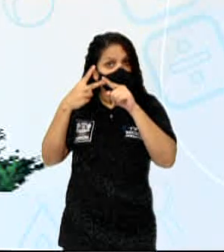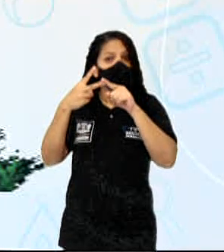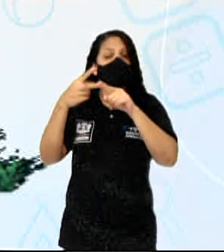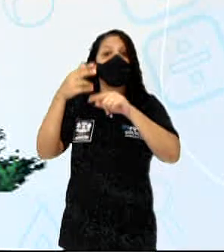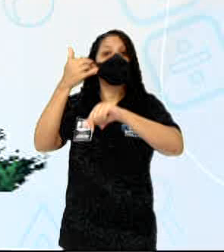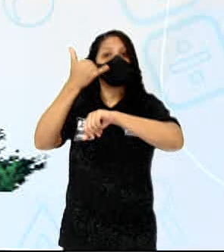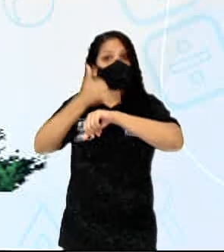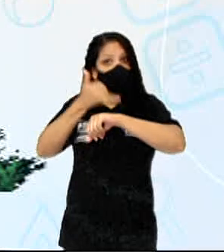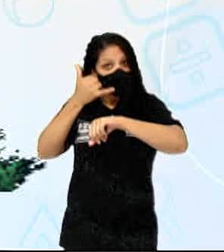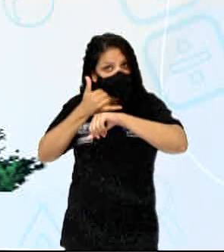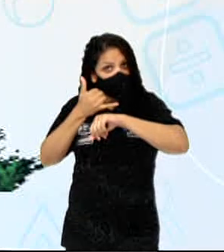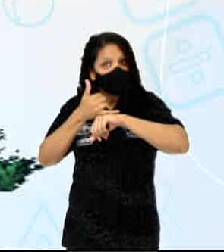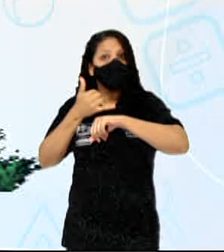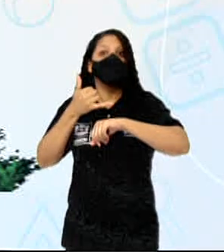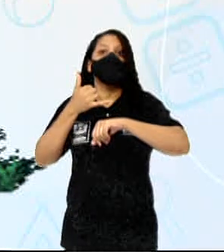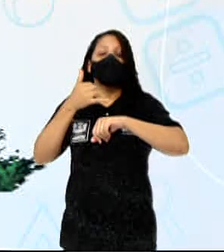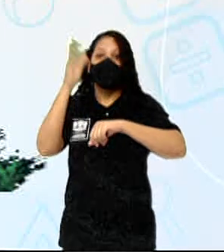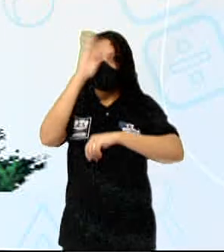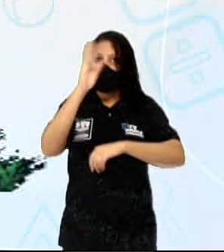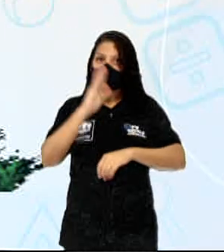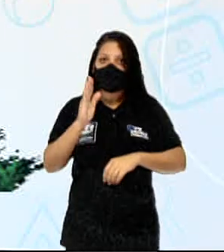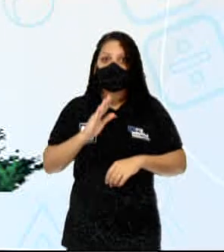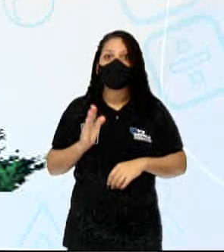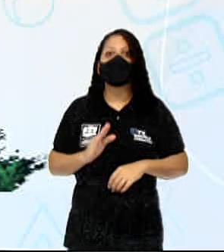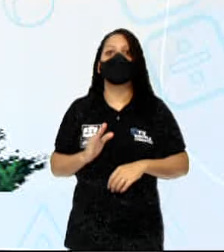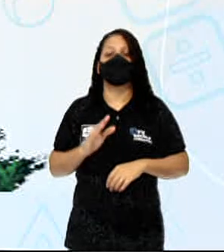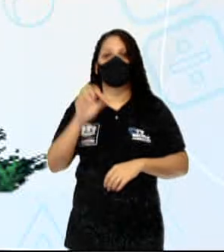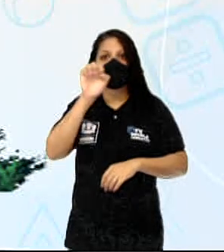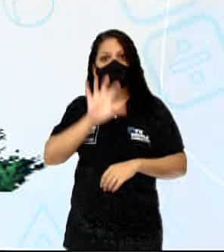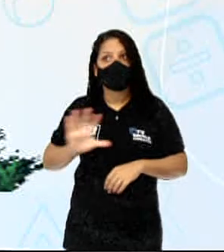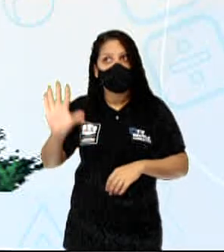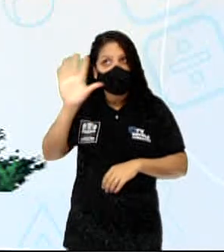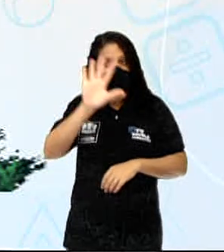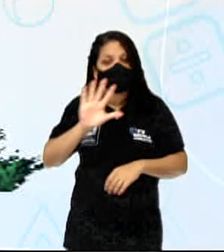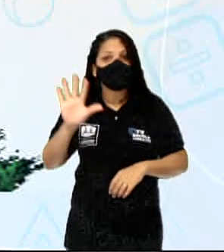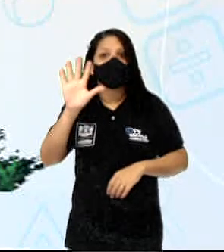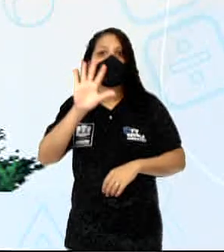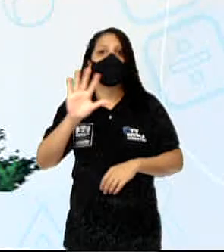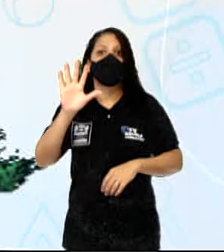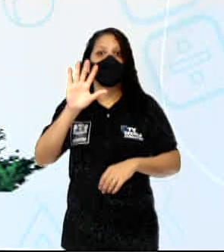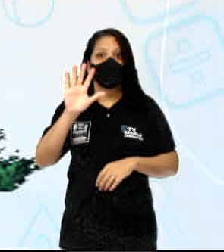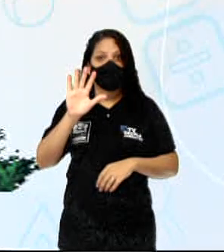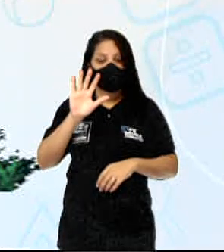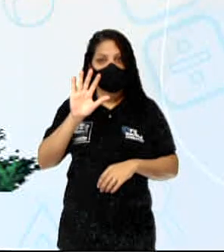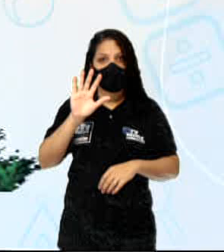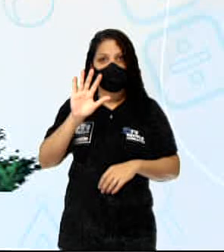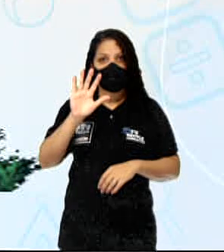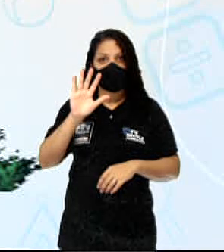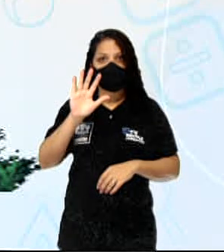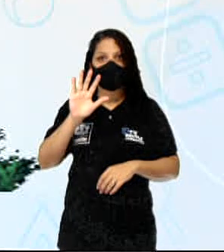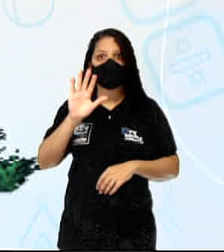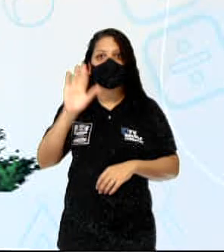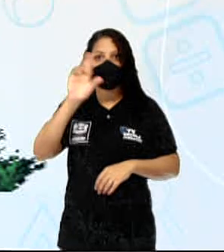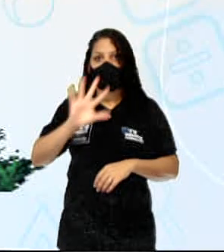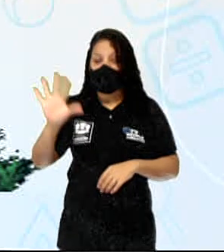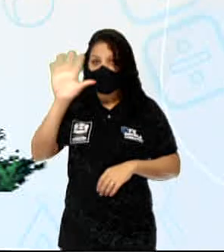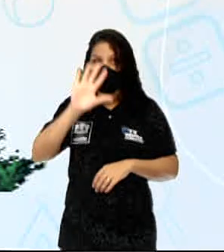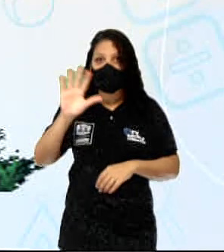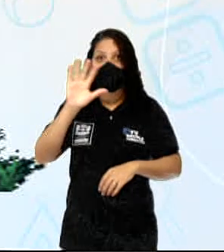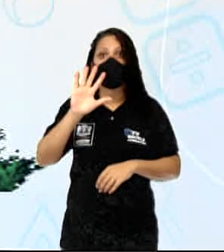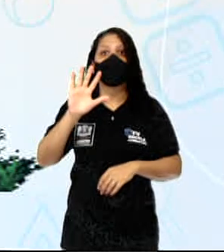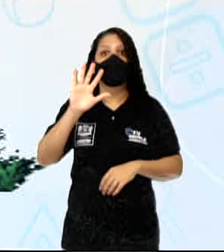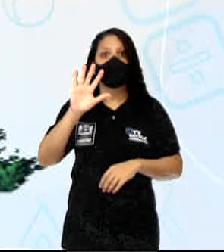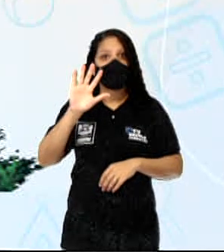Brasileiras que estejam situadas na região Amazônica, na região da Mata Atlântica e na região do domínio das